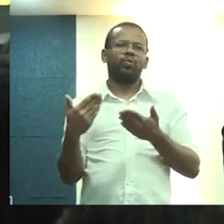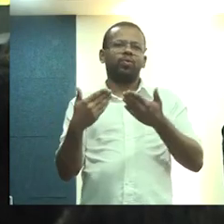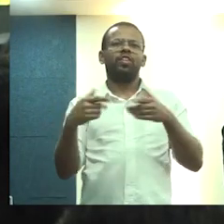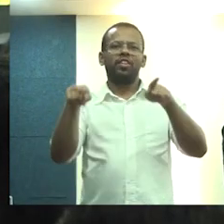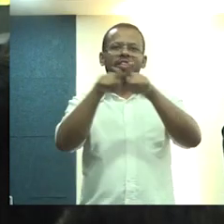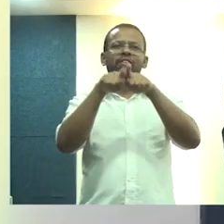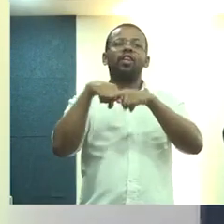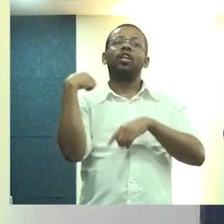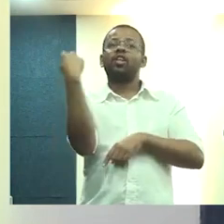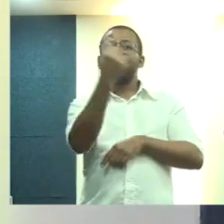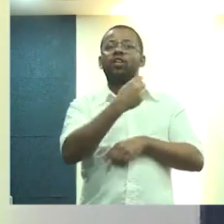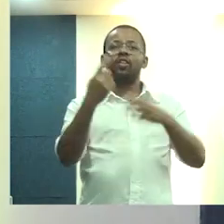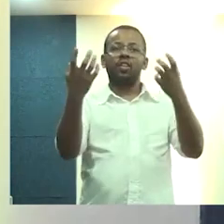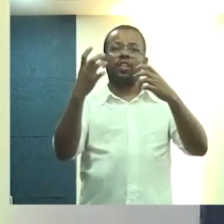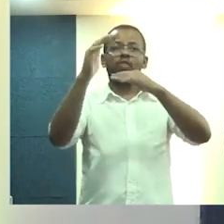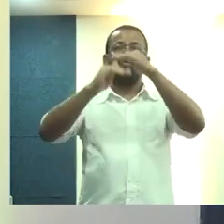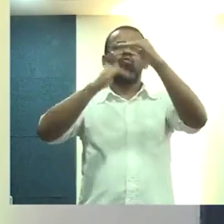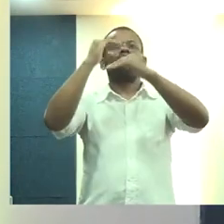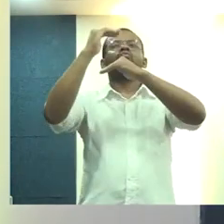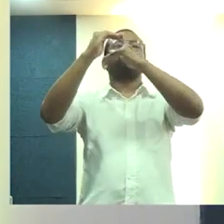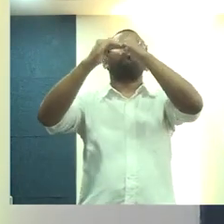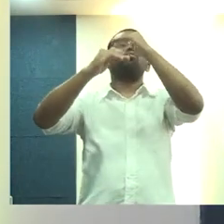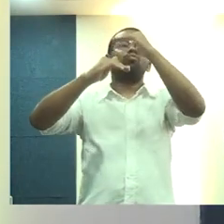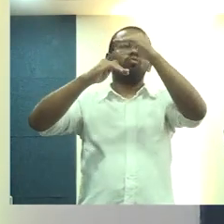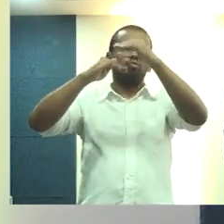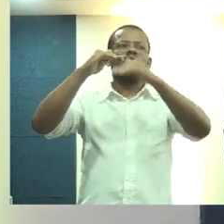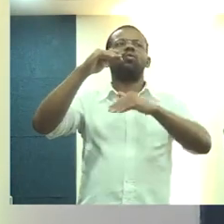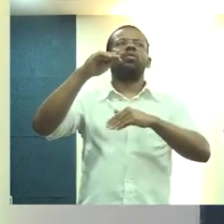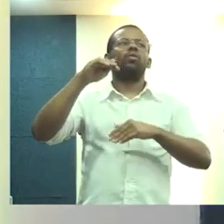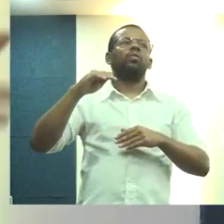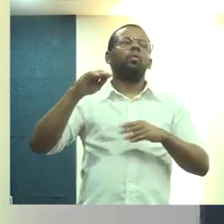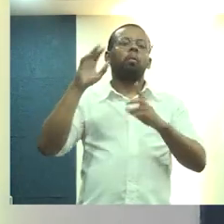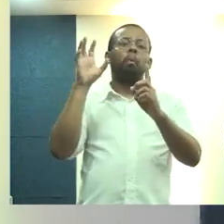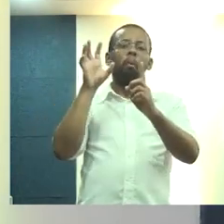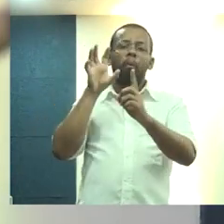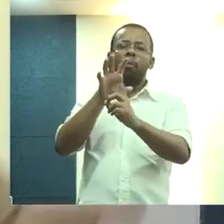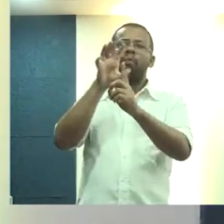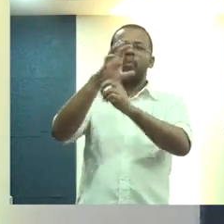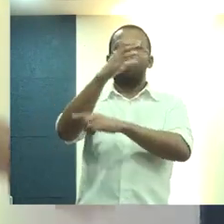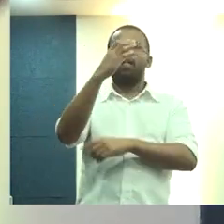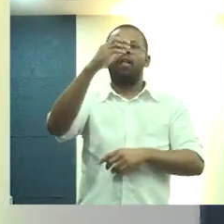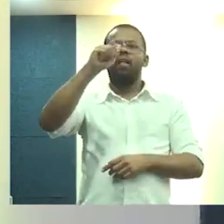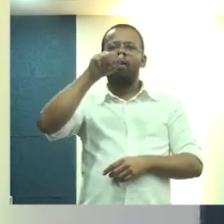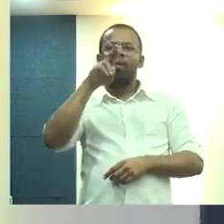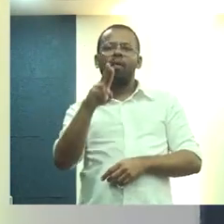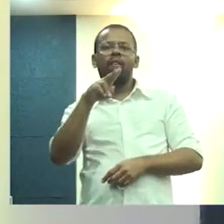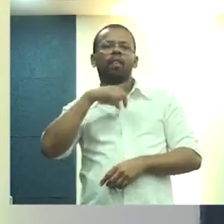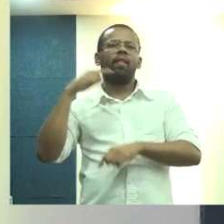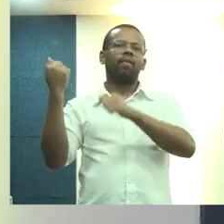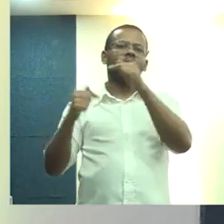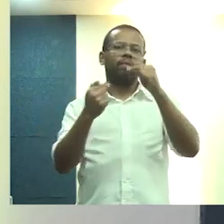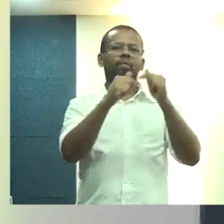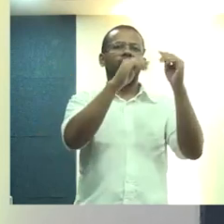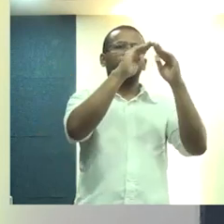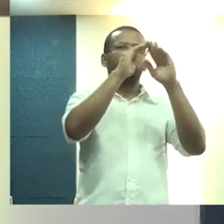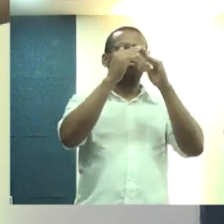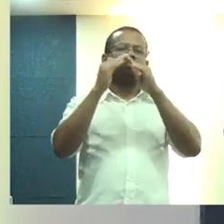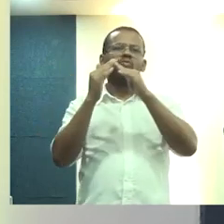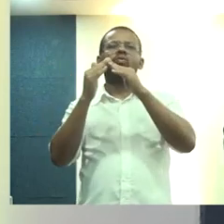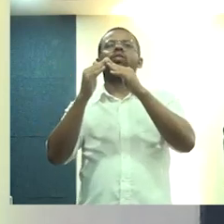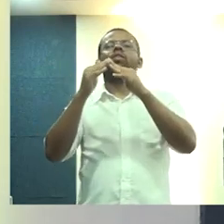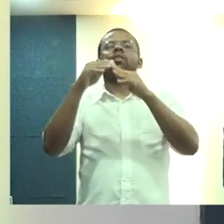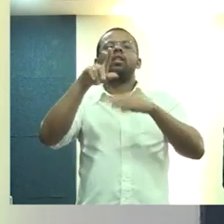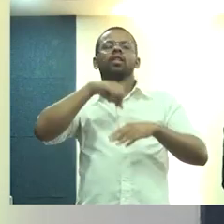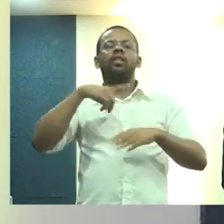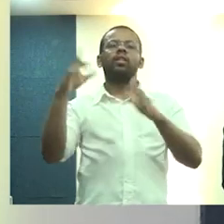e que nós queremos desenvolver o fomento do Cal, a política de ATIs. Nós temos